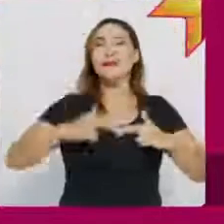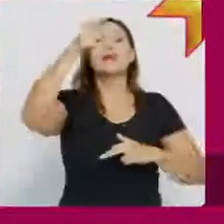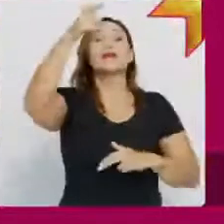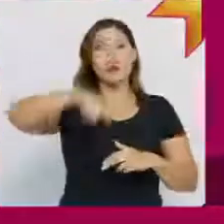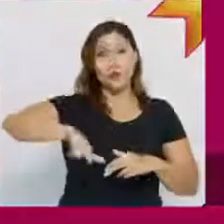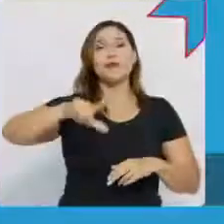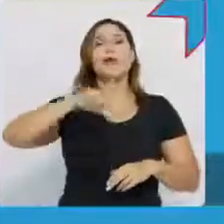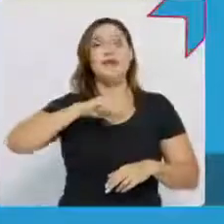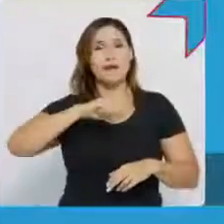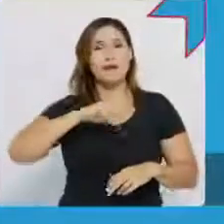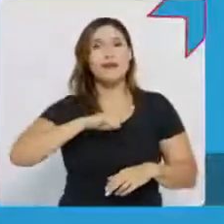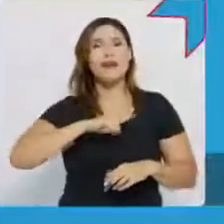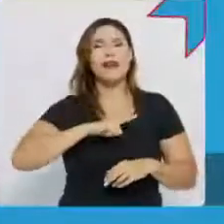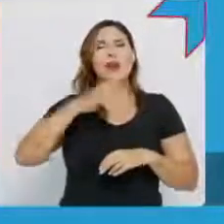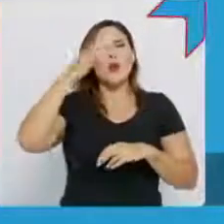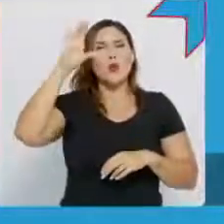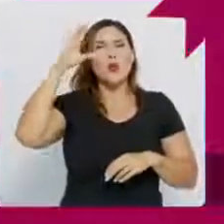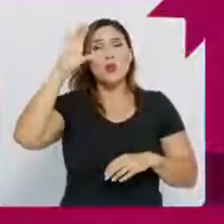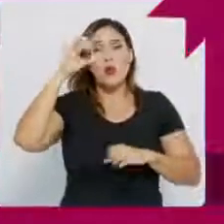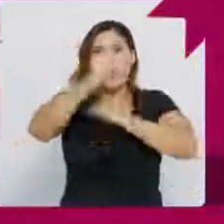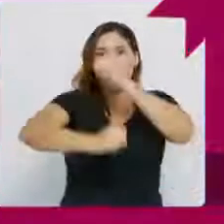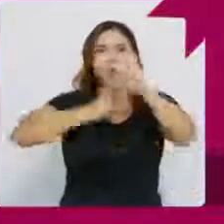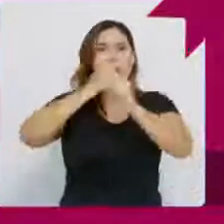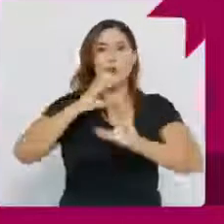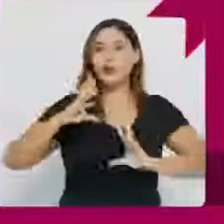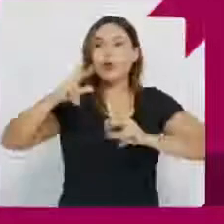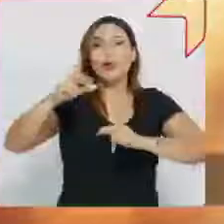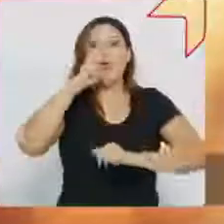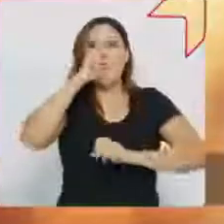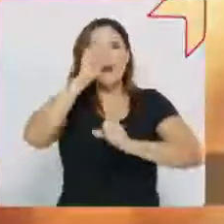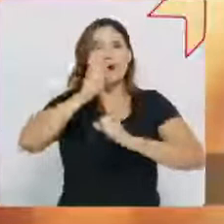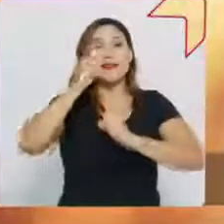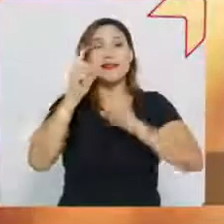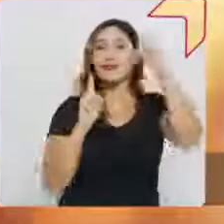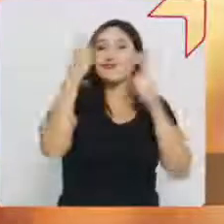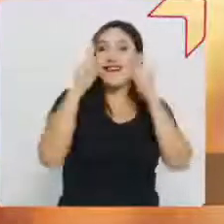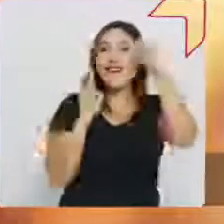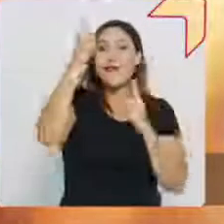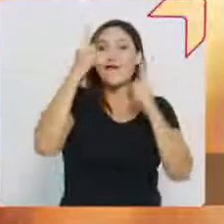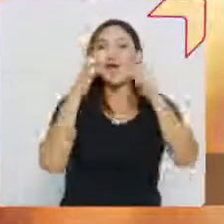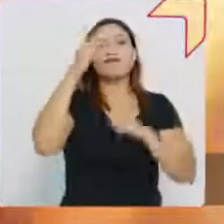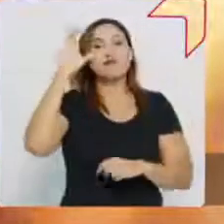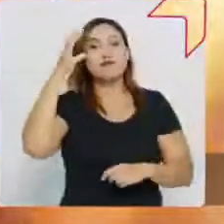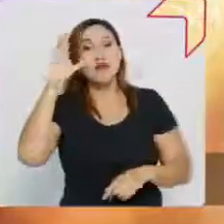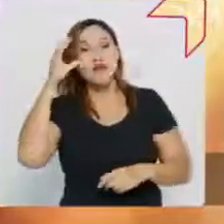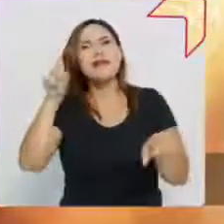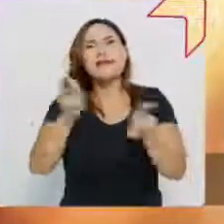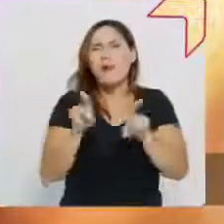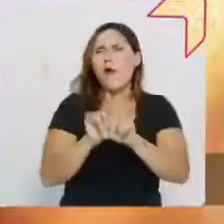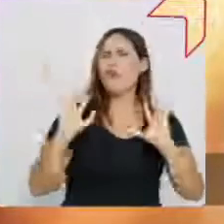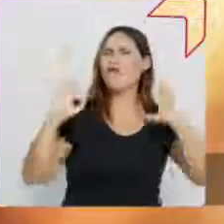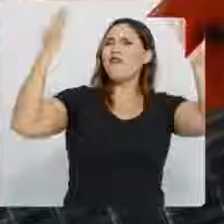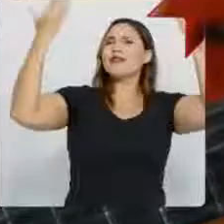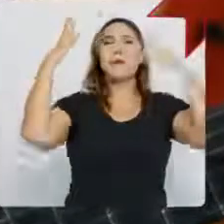calendário cultural com eventos durante o ano inteiro, além de fortalecer o Carnaval Conquista Cultural e fazer uma grande virada cultural no aniversário